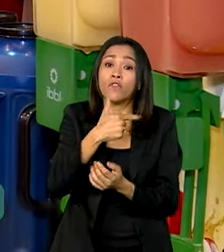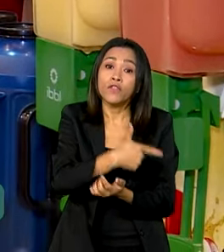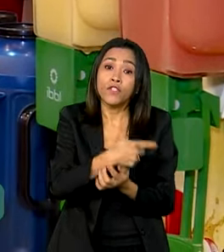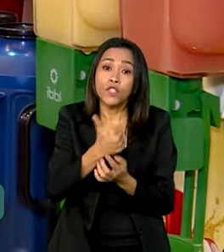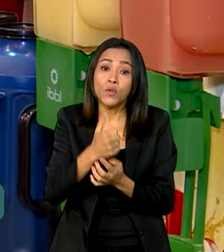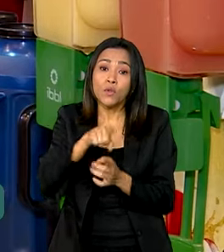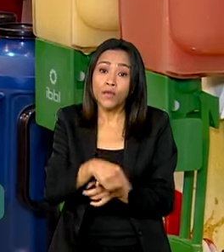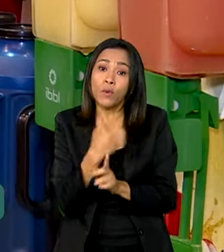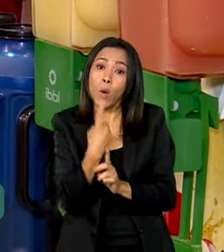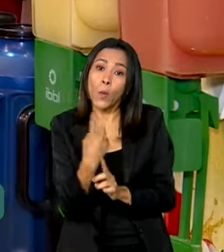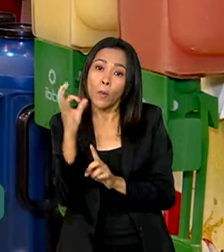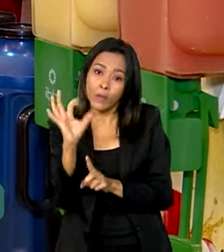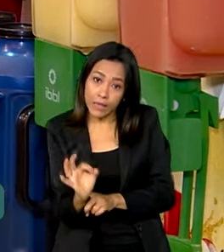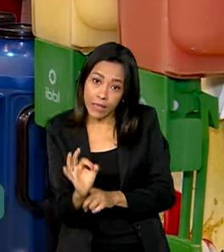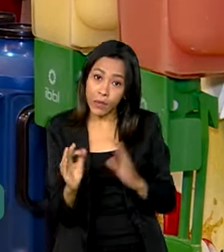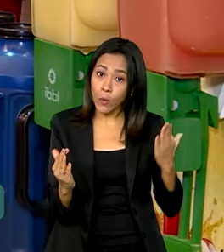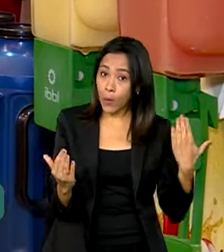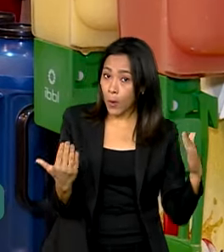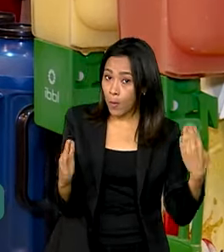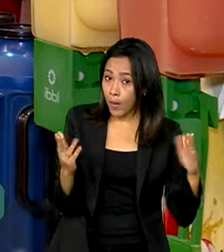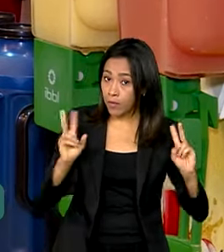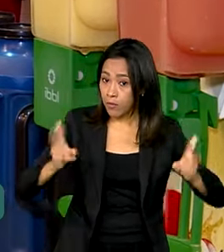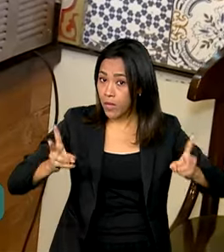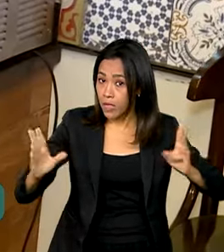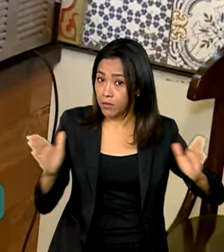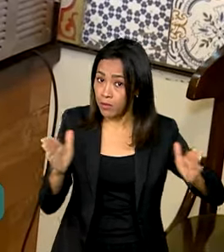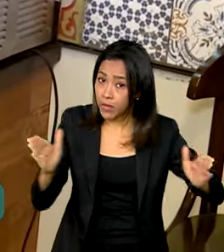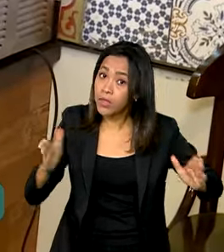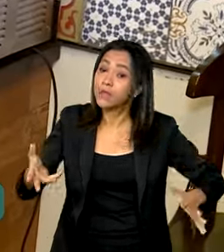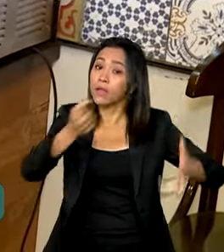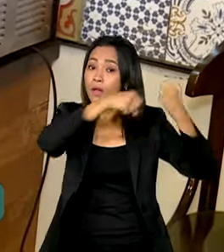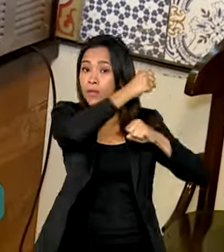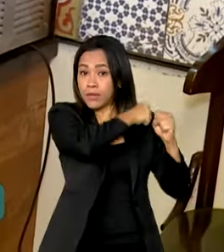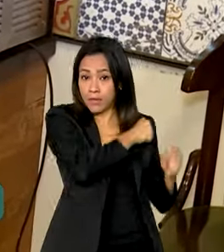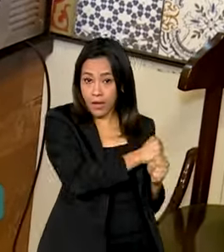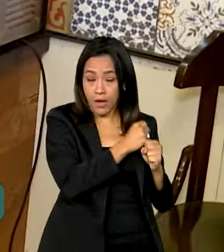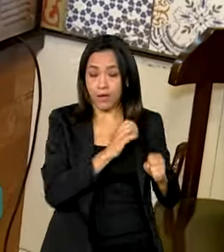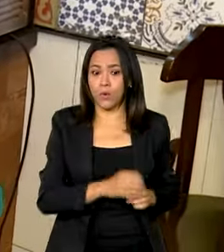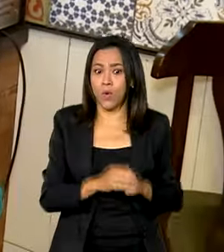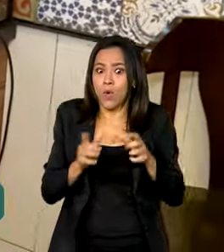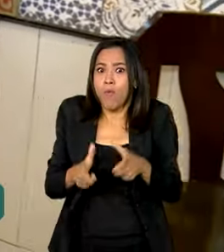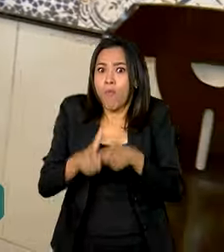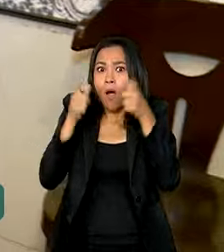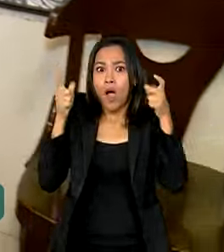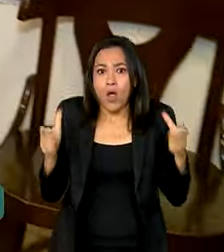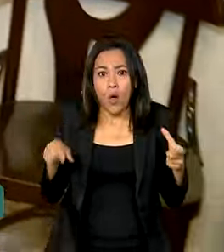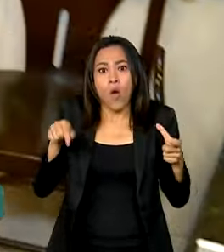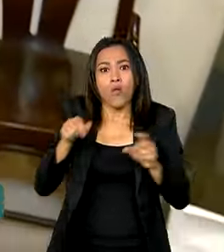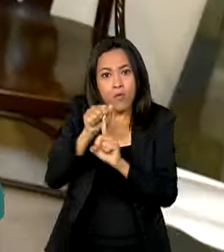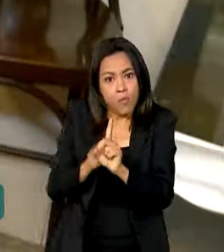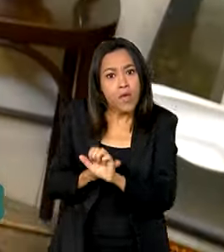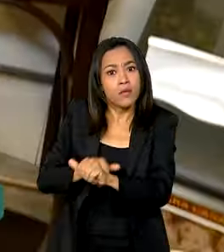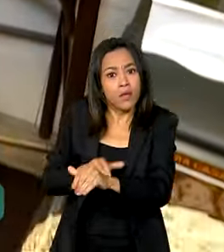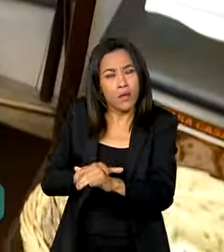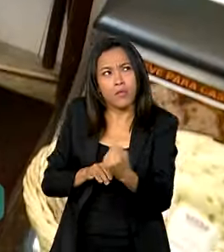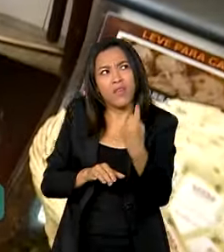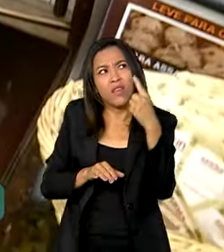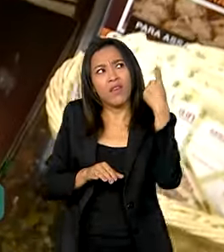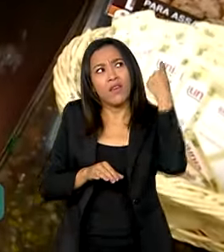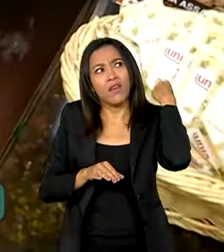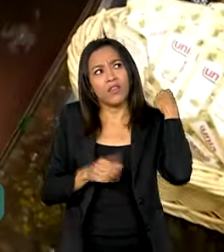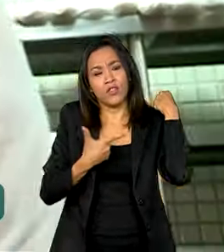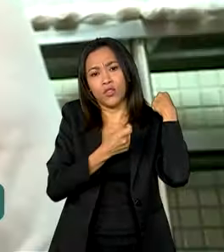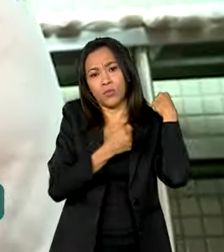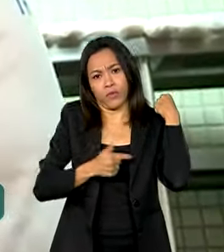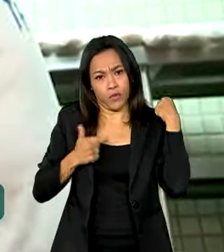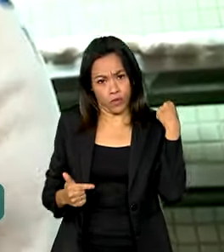% em relação ao mesmo mês do ano passado. O maior volume para setembro desde 2022.